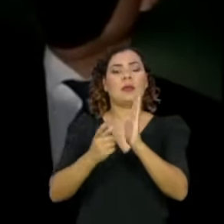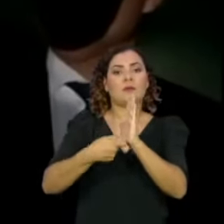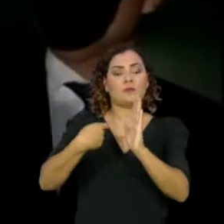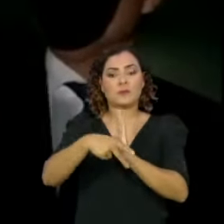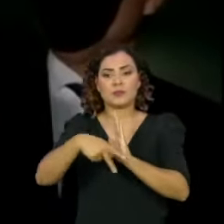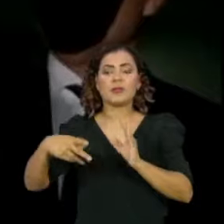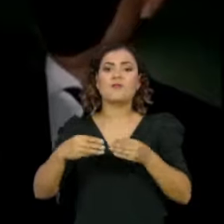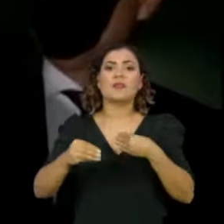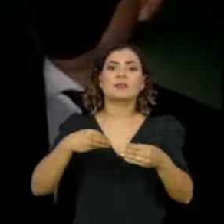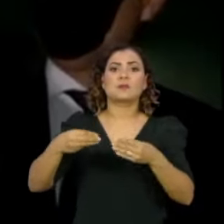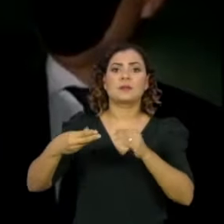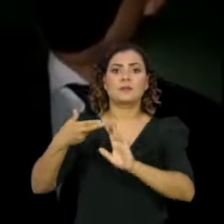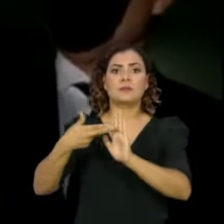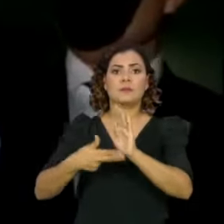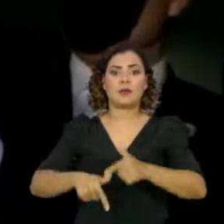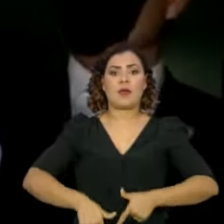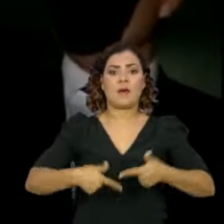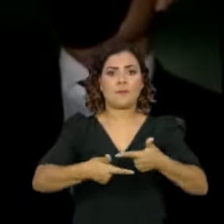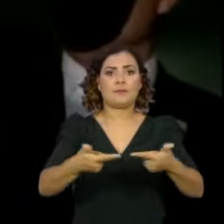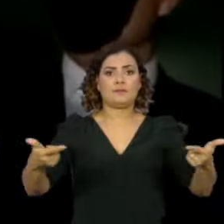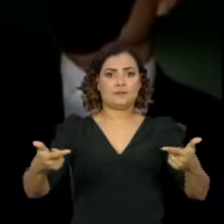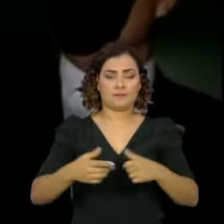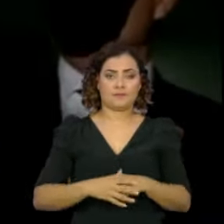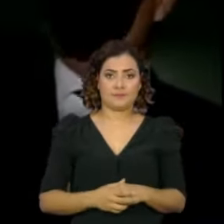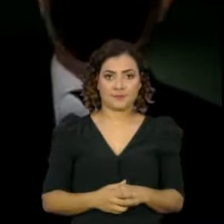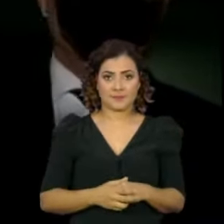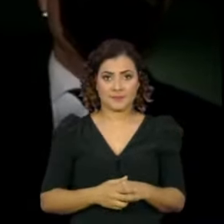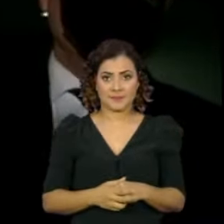flexibilizava a posse e porte de armas.